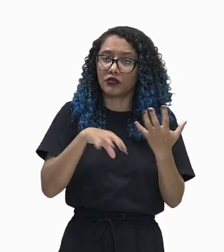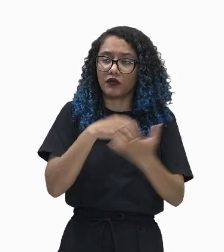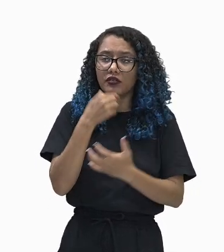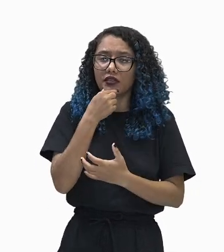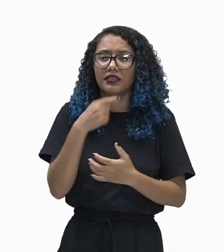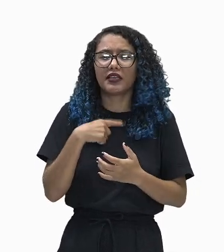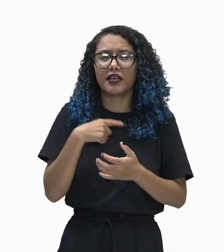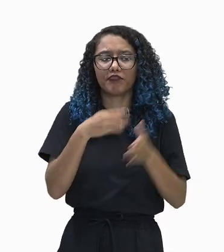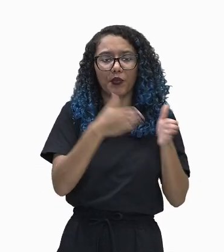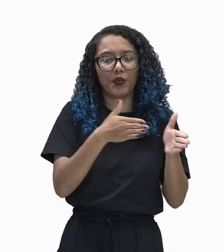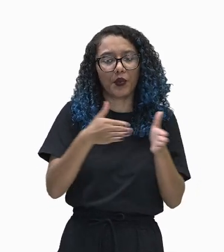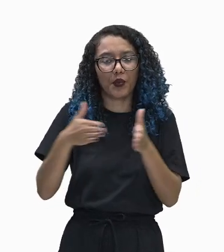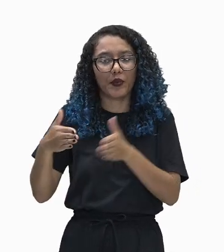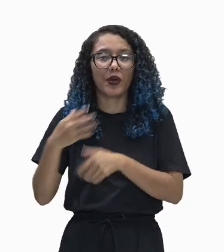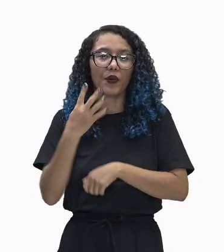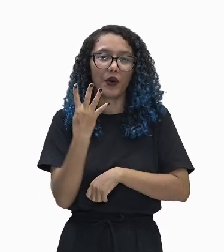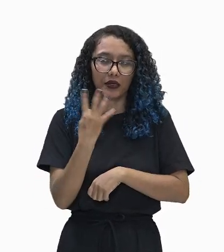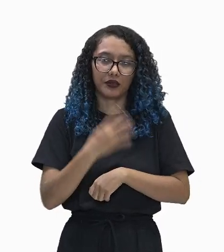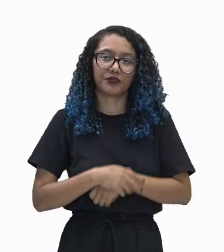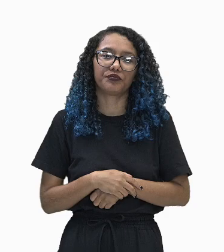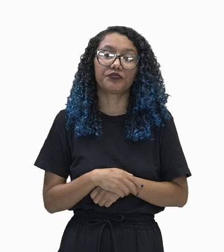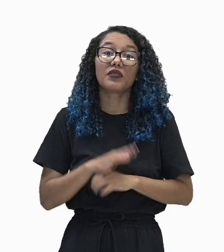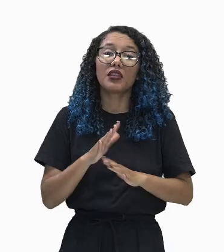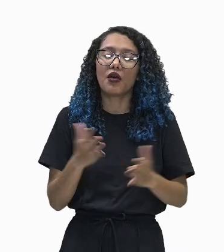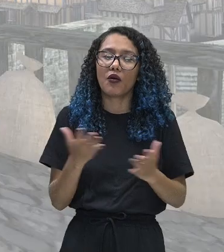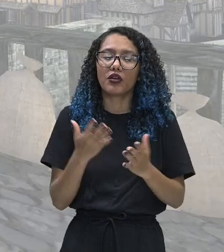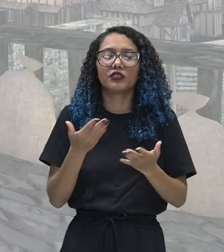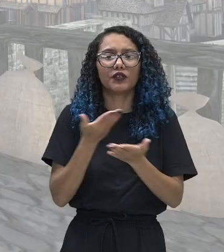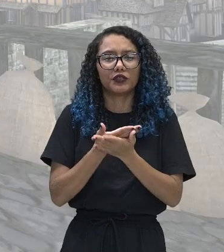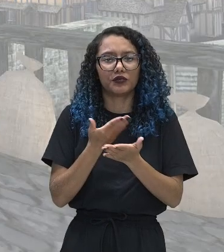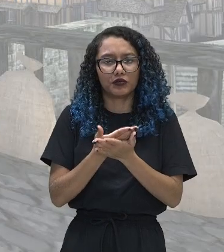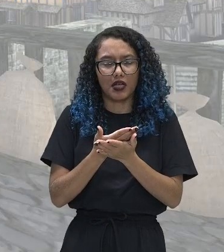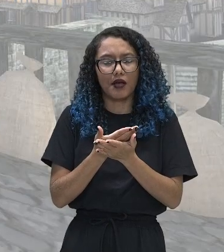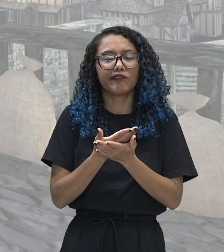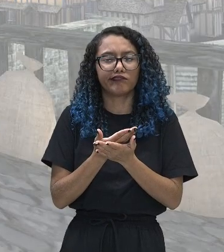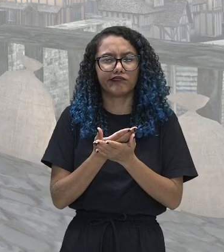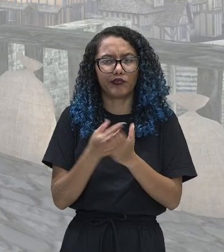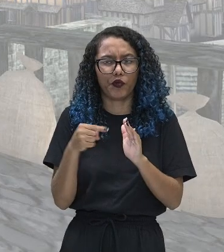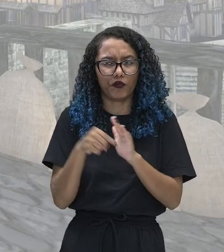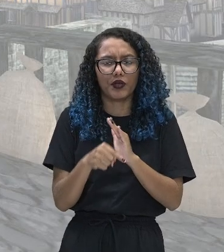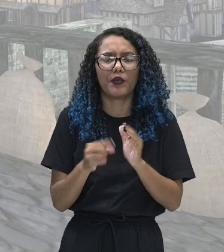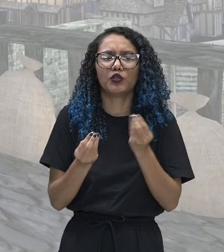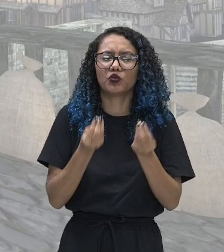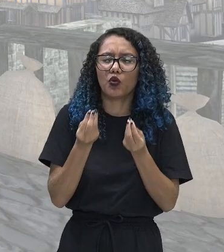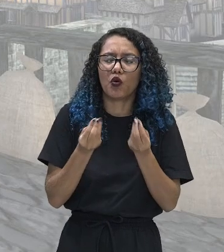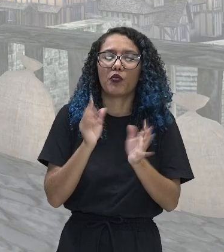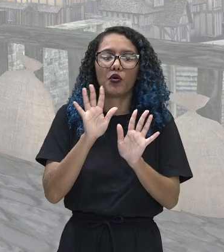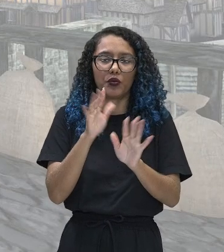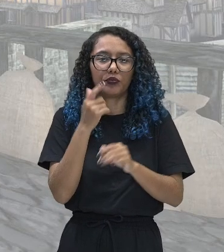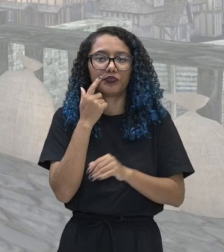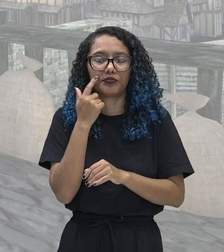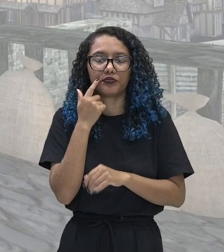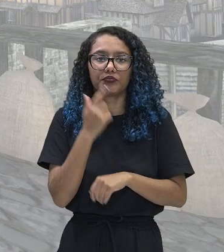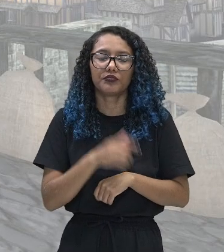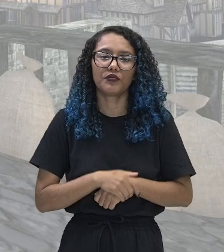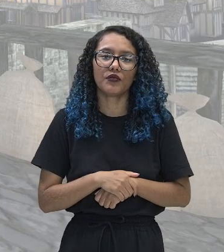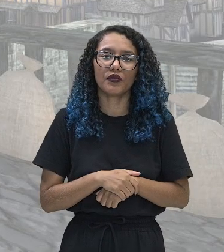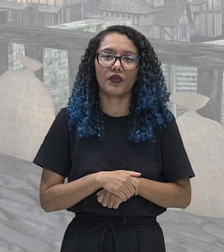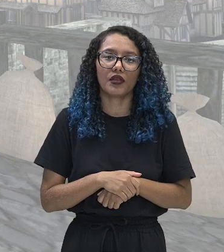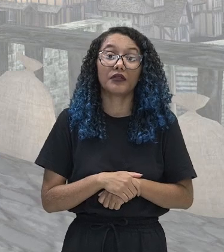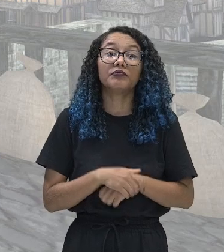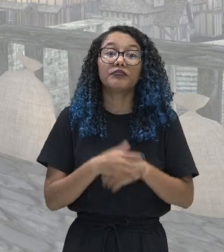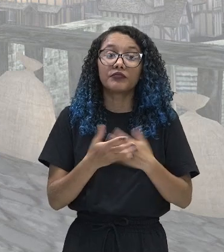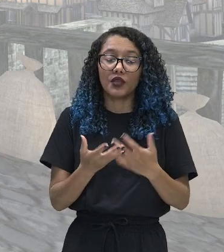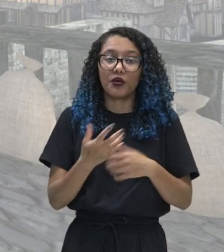A saber, vamos, então, compreender um pouquinho sobre essa Revolução Inglesa. Vamos partir de um ponto, gente. A Inglaterra, lá do